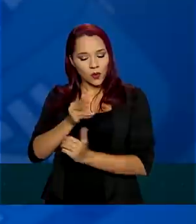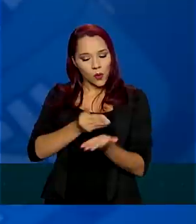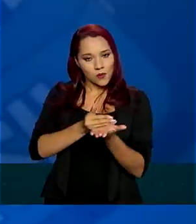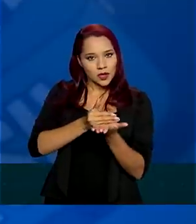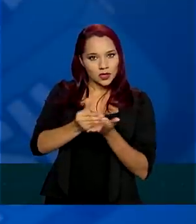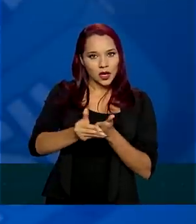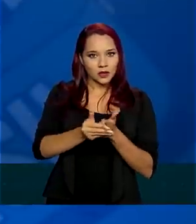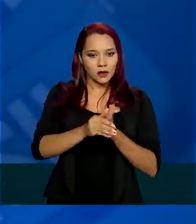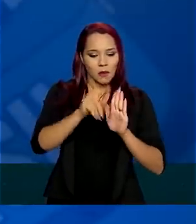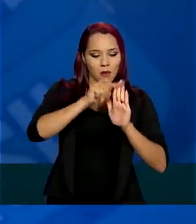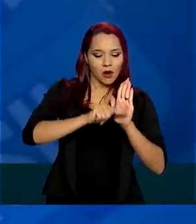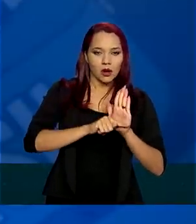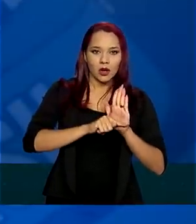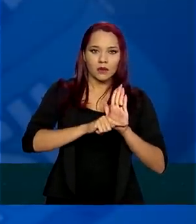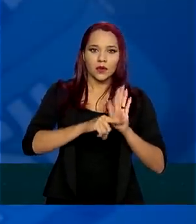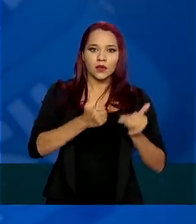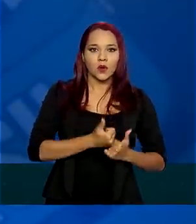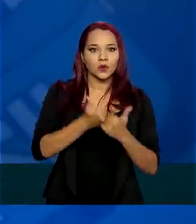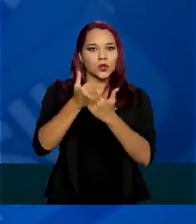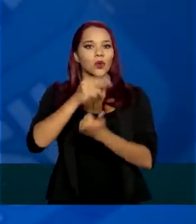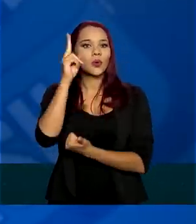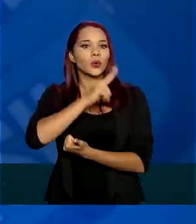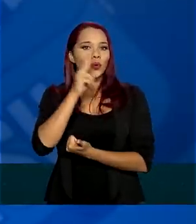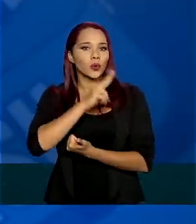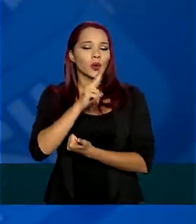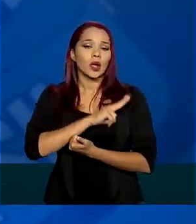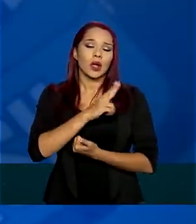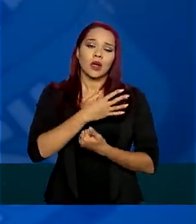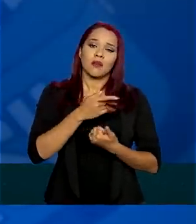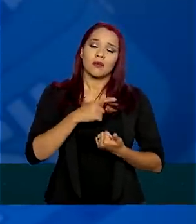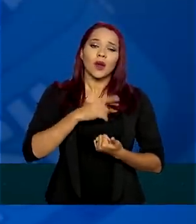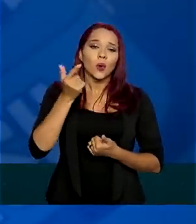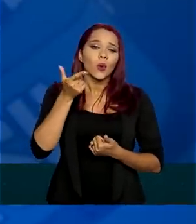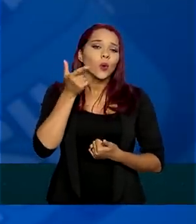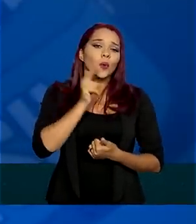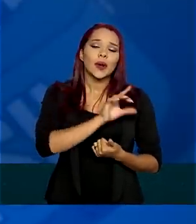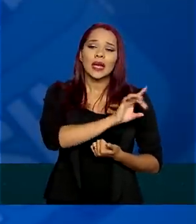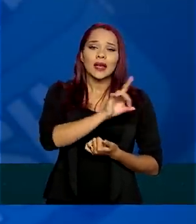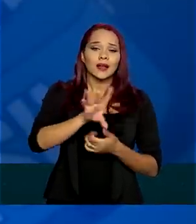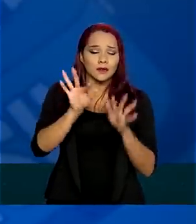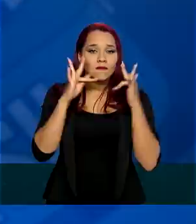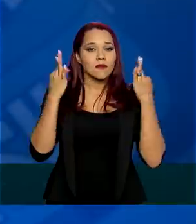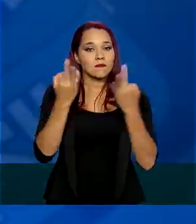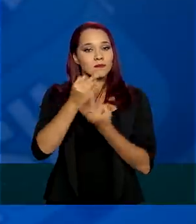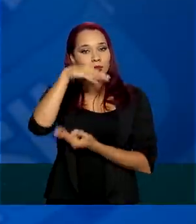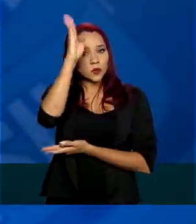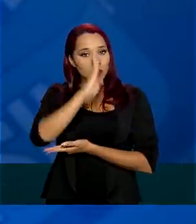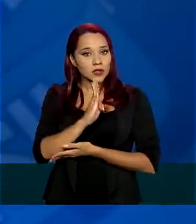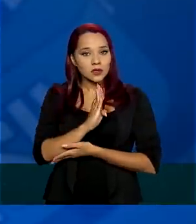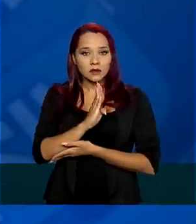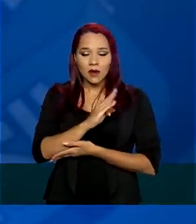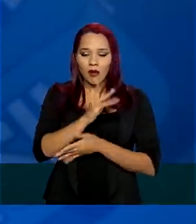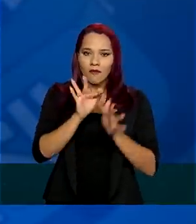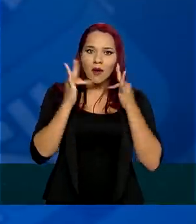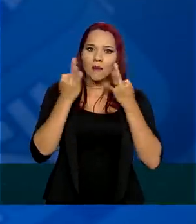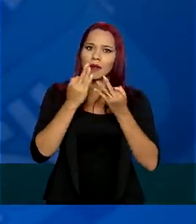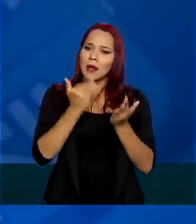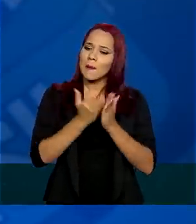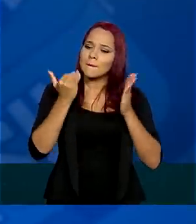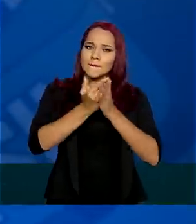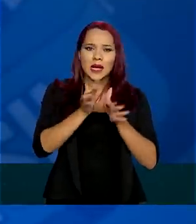de auxílio emergencial para dar condições a que as famílias brasileiras, as mais vulneráveis,